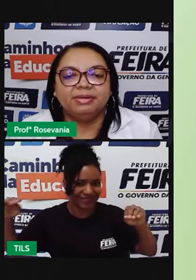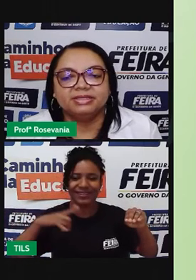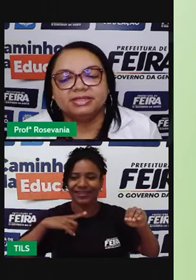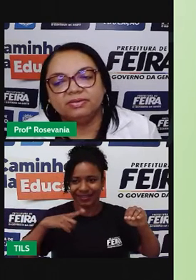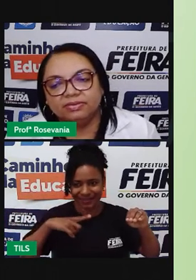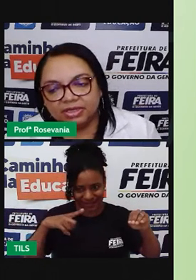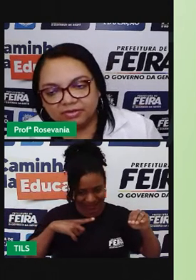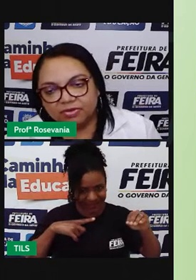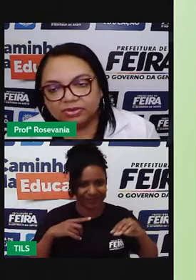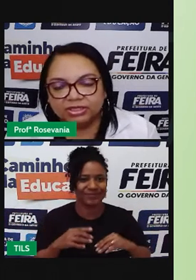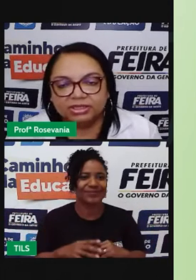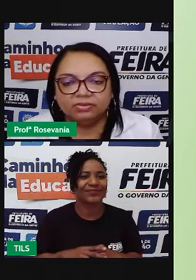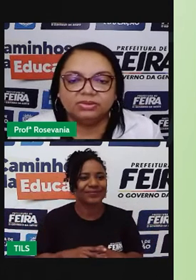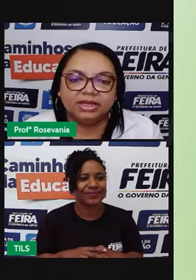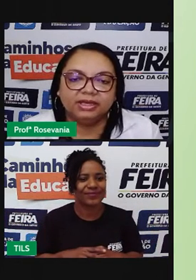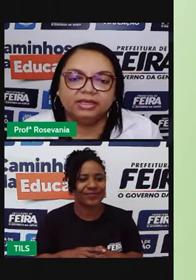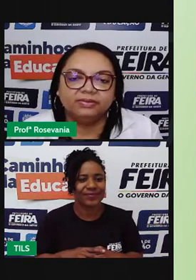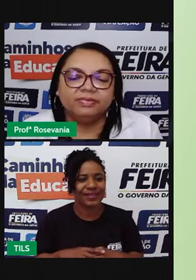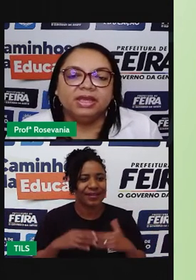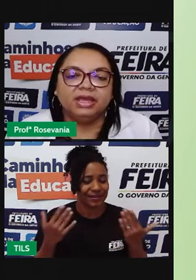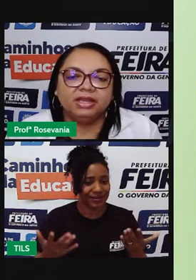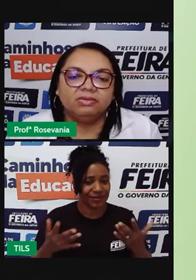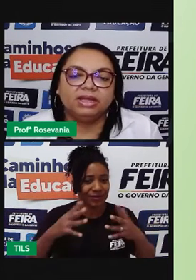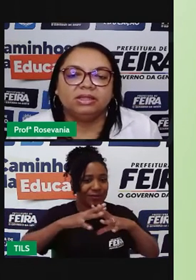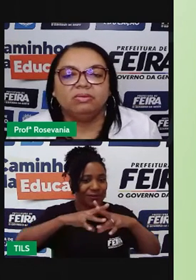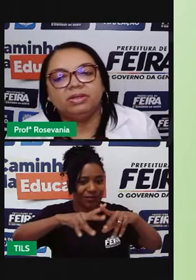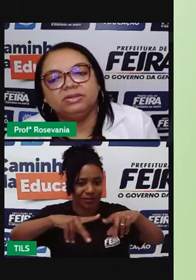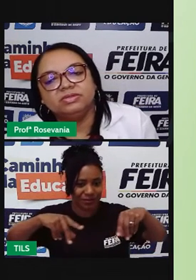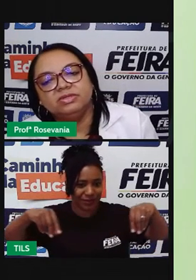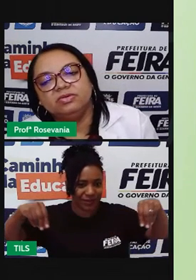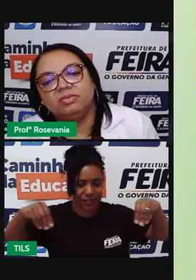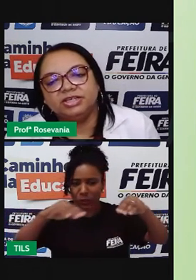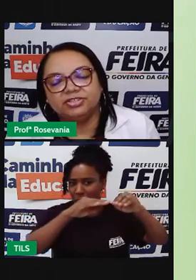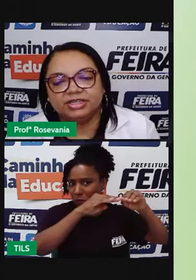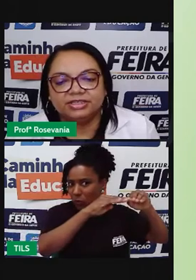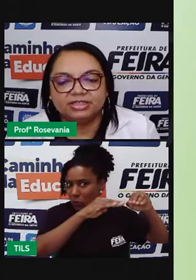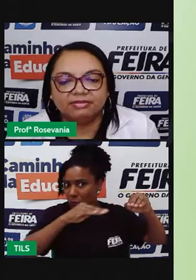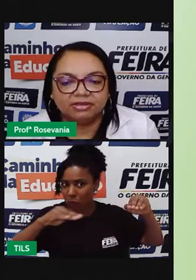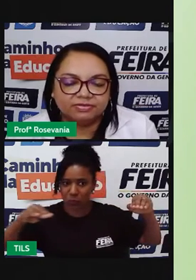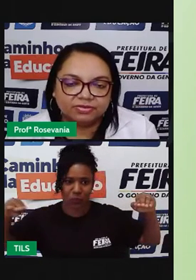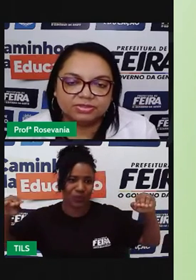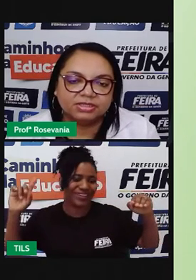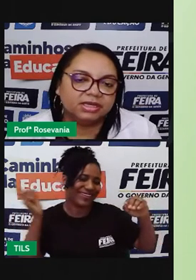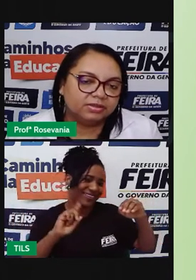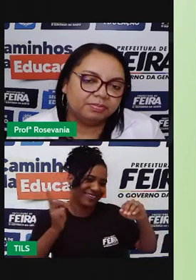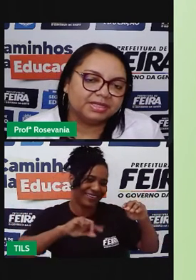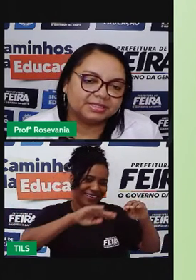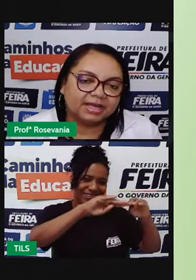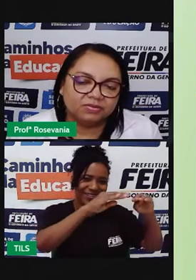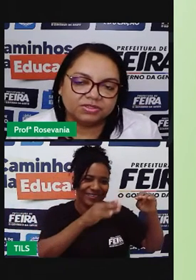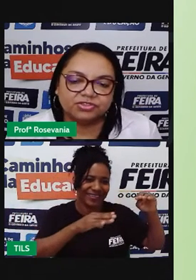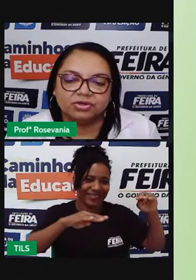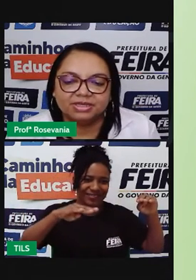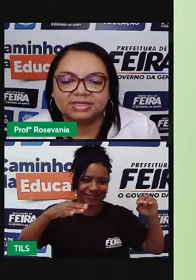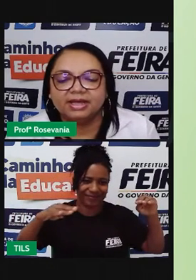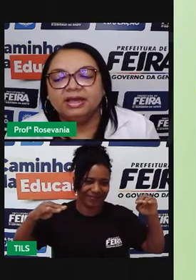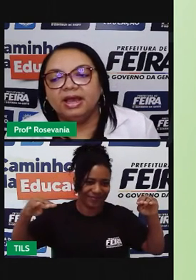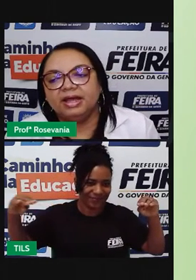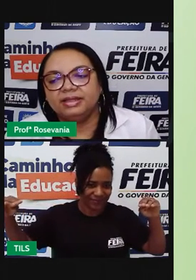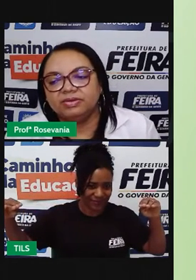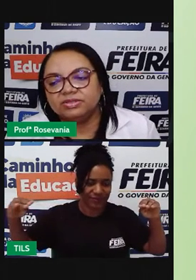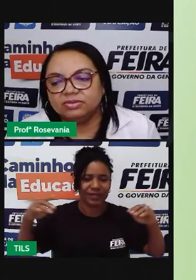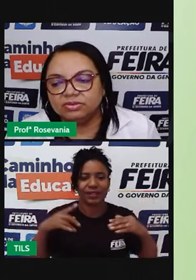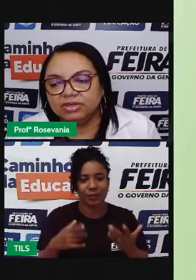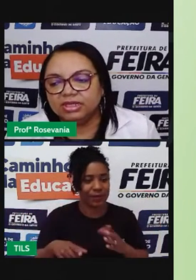depressão em volta. Então, o terreno, ele não é tão planozinho como a gente acreditava que fosse, né, no passado, antes de começar